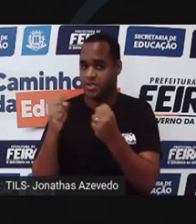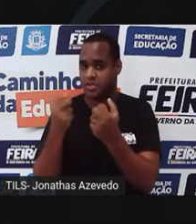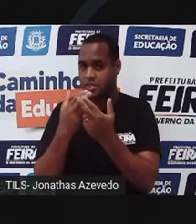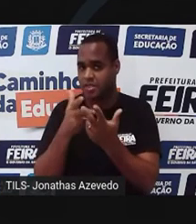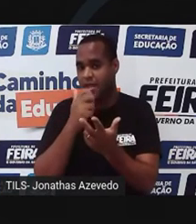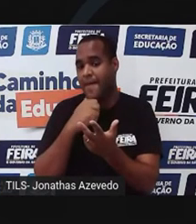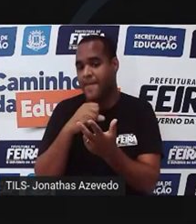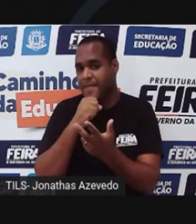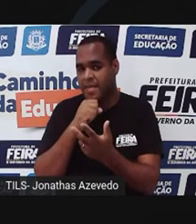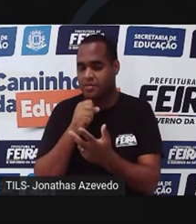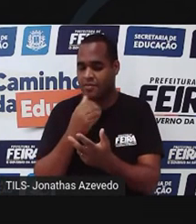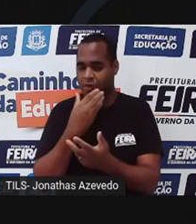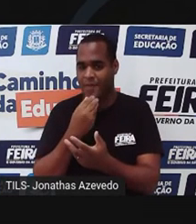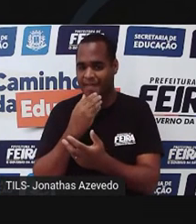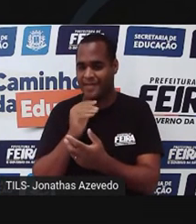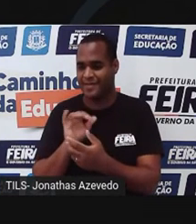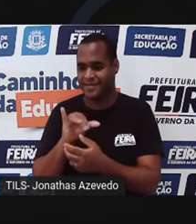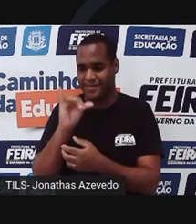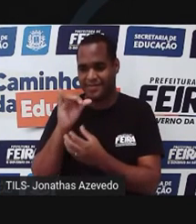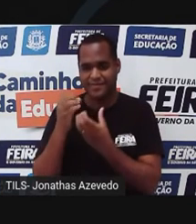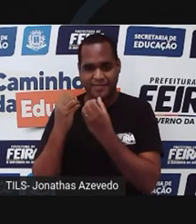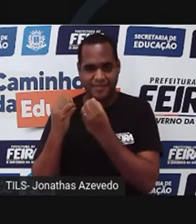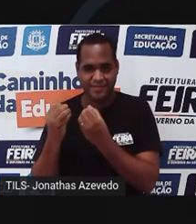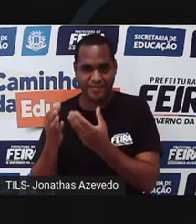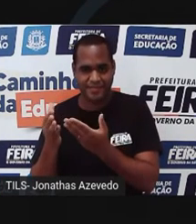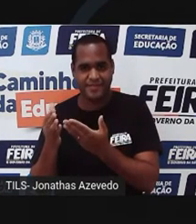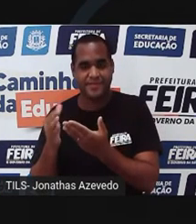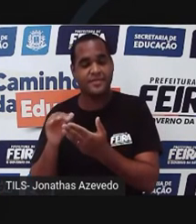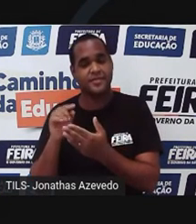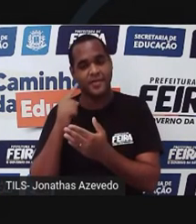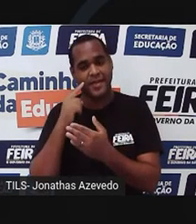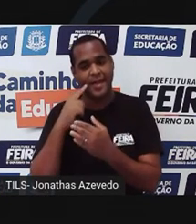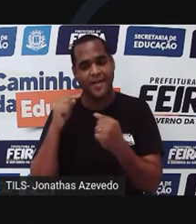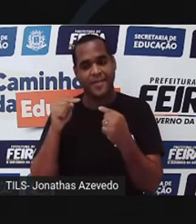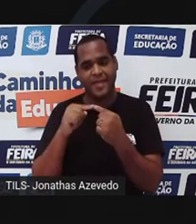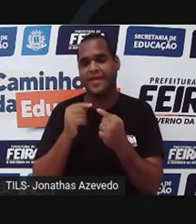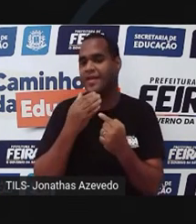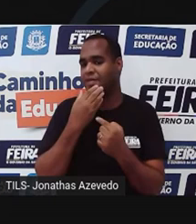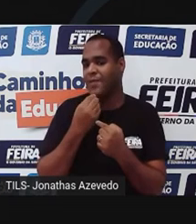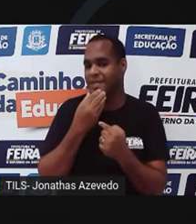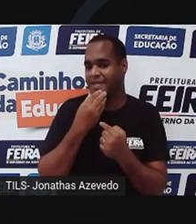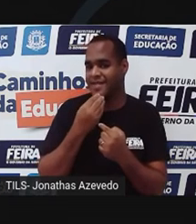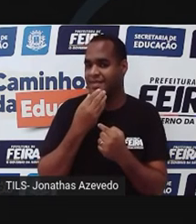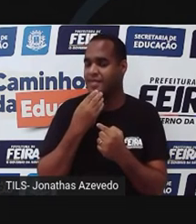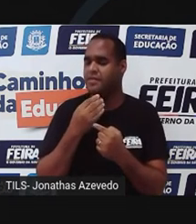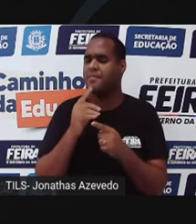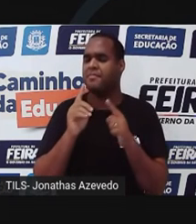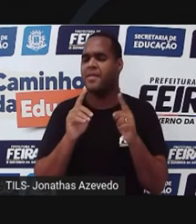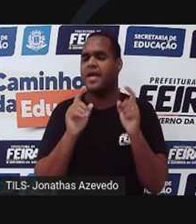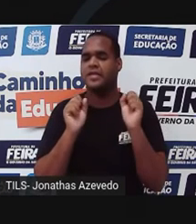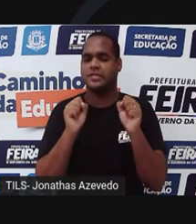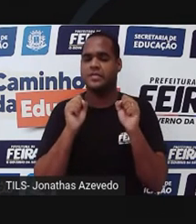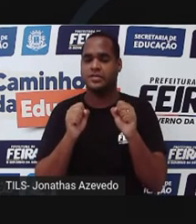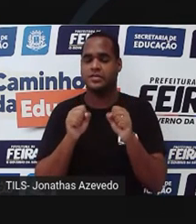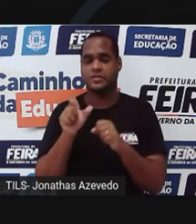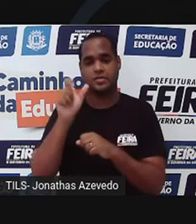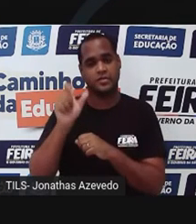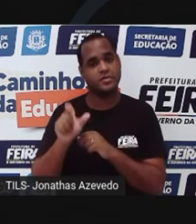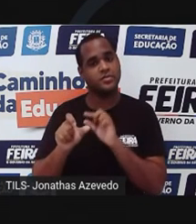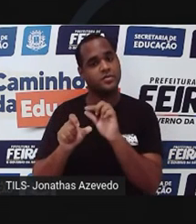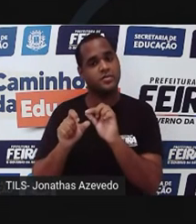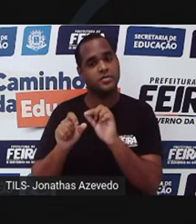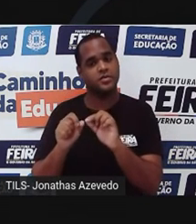da mãe porque é o homem que está dando o Y para ele poder ser o sexo masculino. Só que o único X